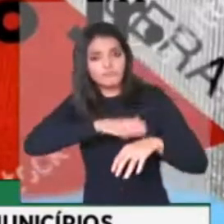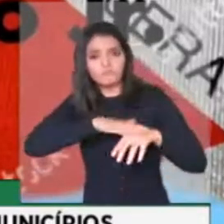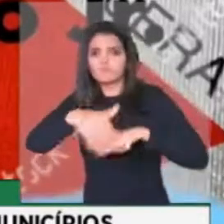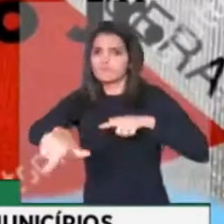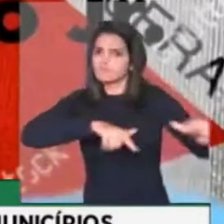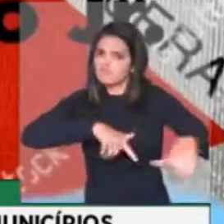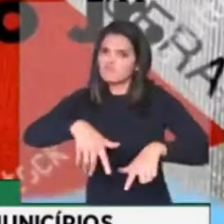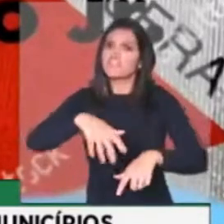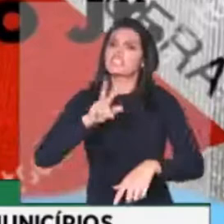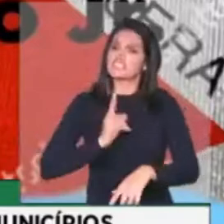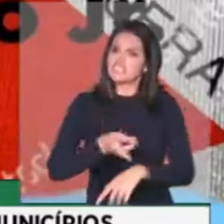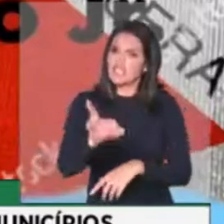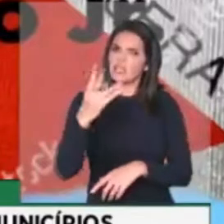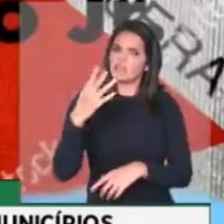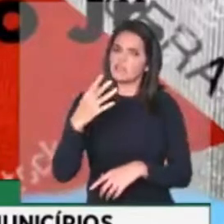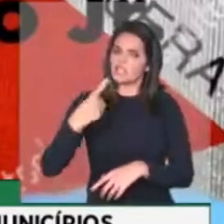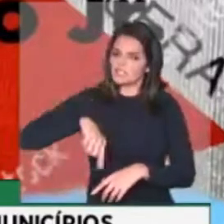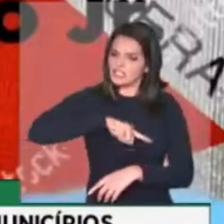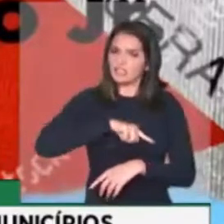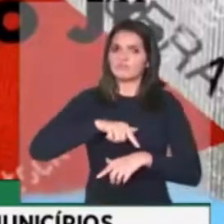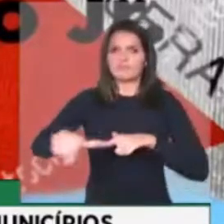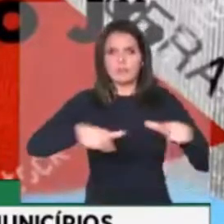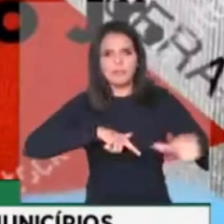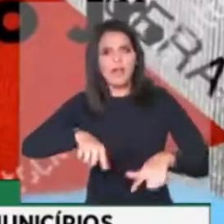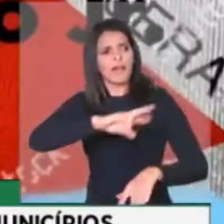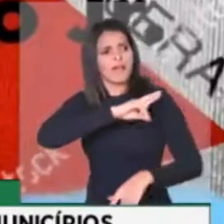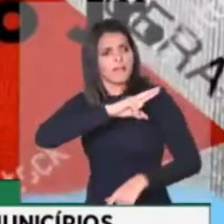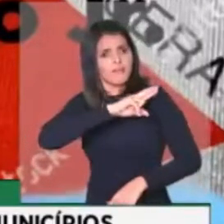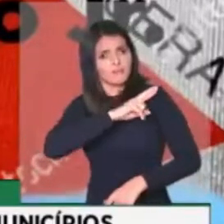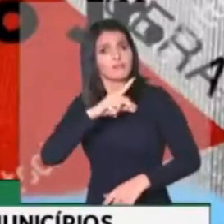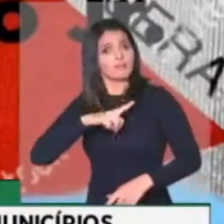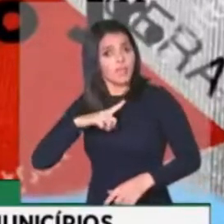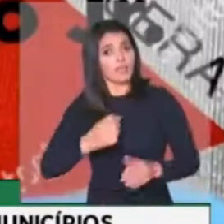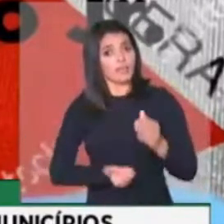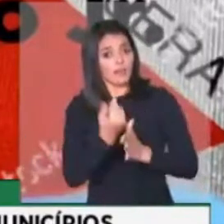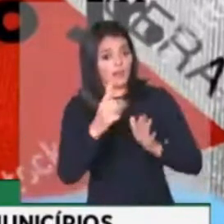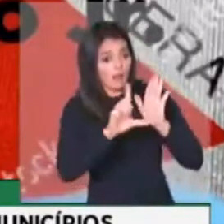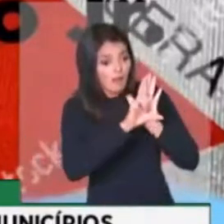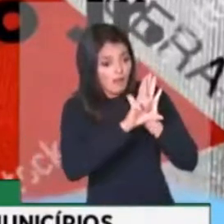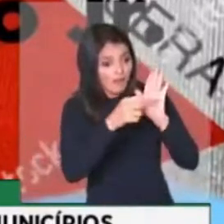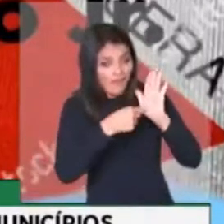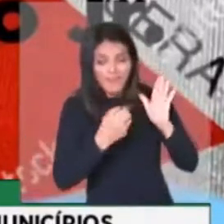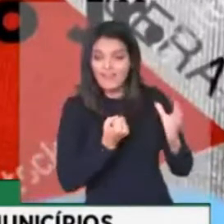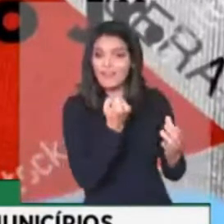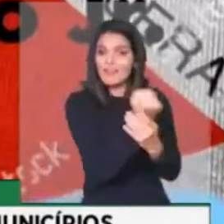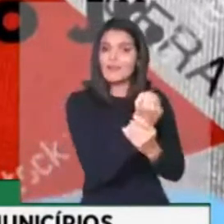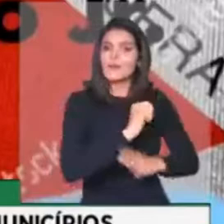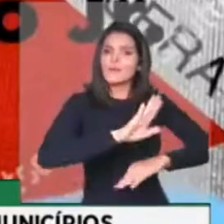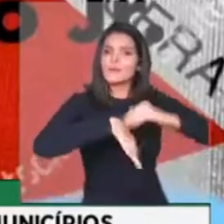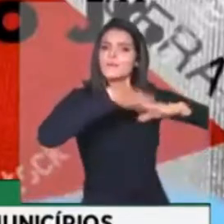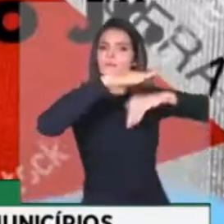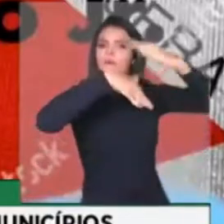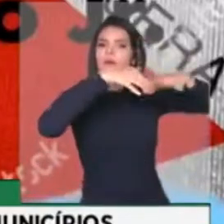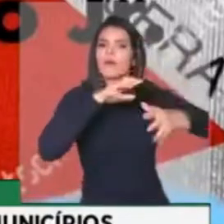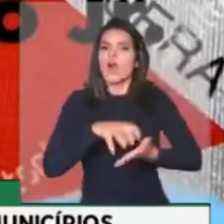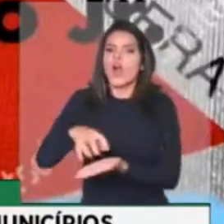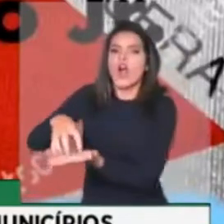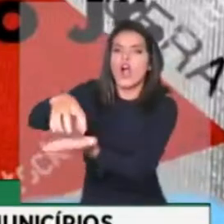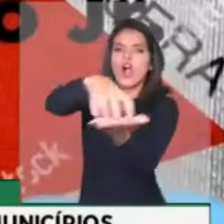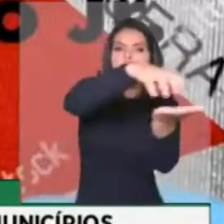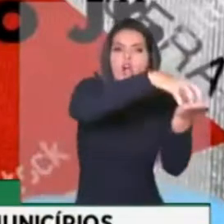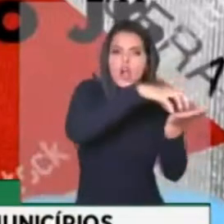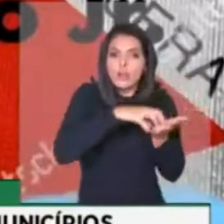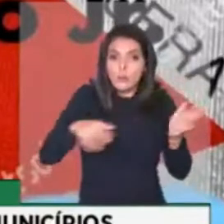a sua responsabilidade no sentido de viabilizar legislações que garantam o funcionamento de todos os órgãos do governo,